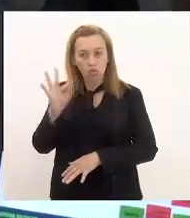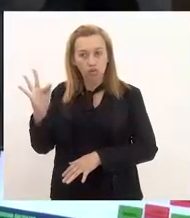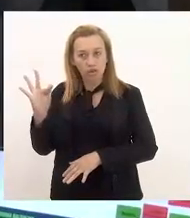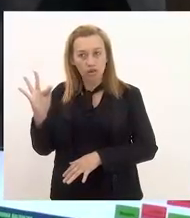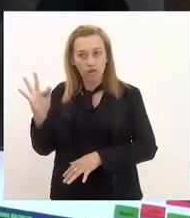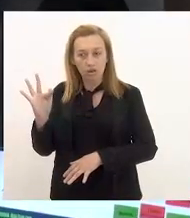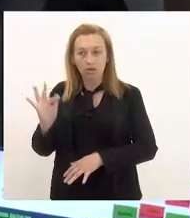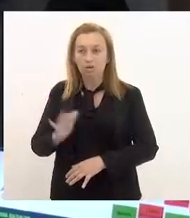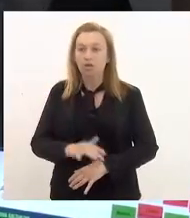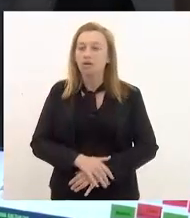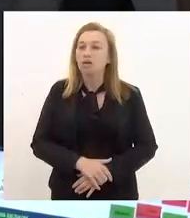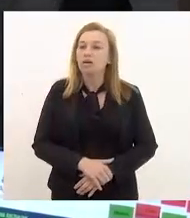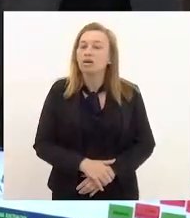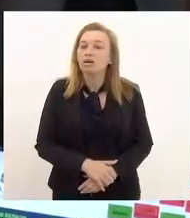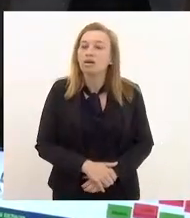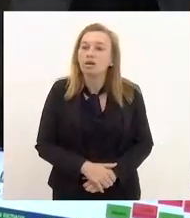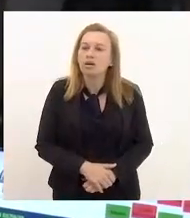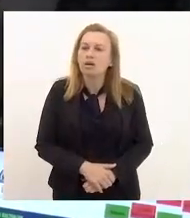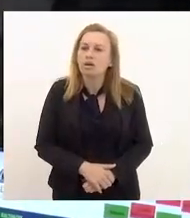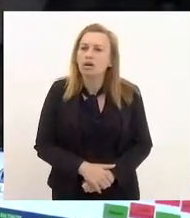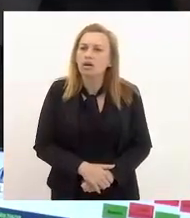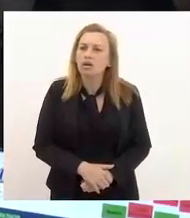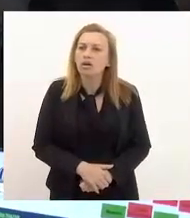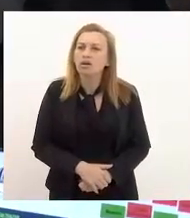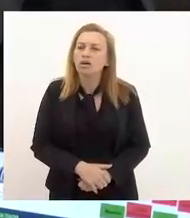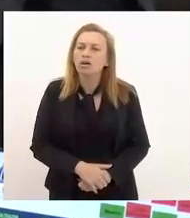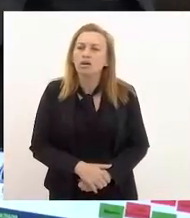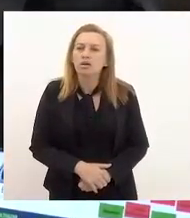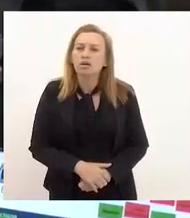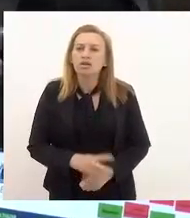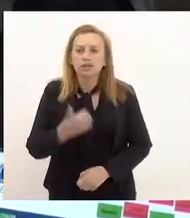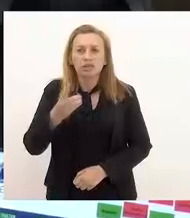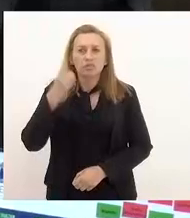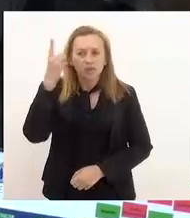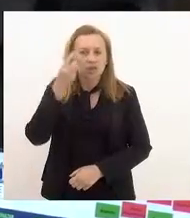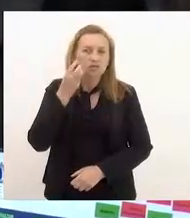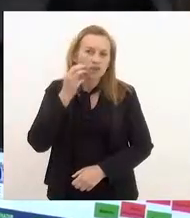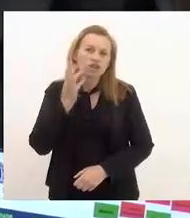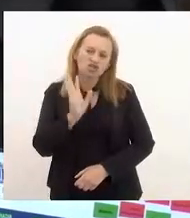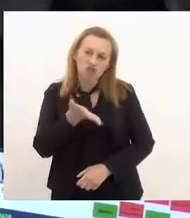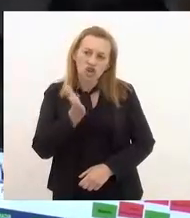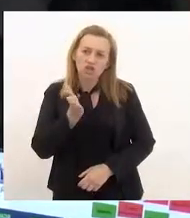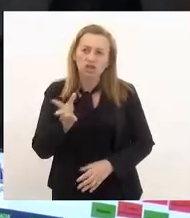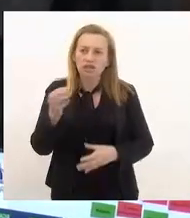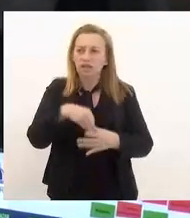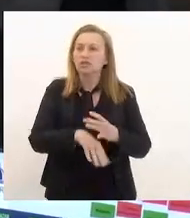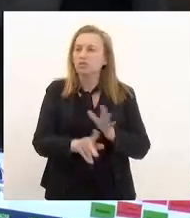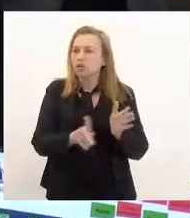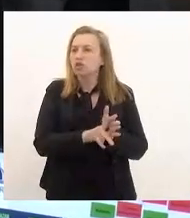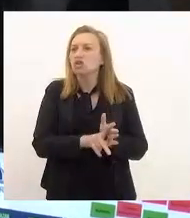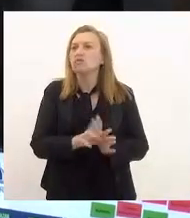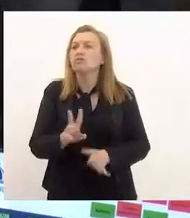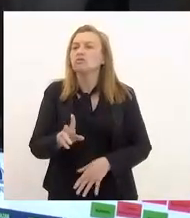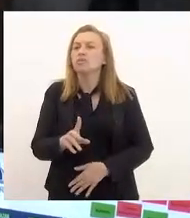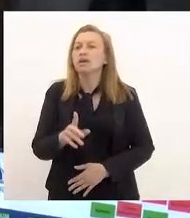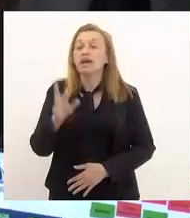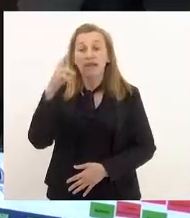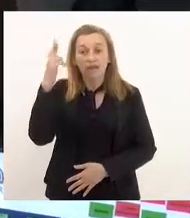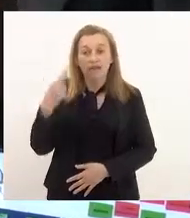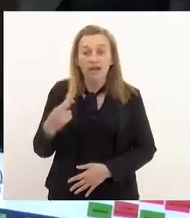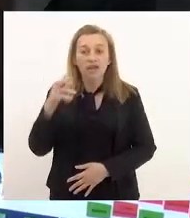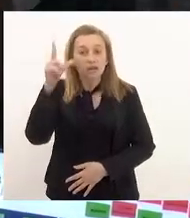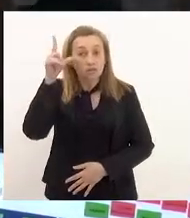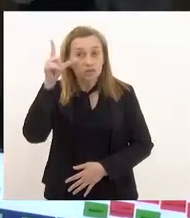Deputada Renata... Está Valdeque, já é, já está no projeto. Vamos lá. Renata,